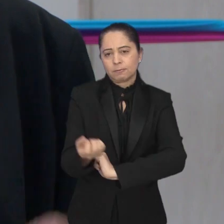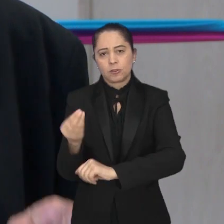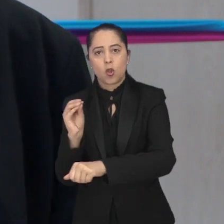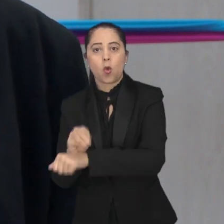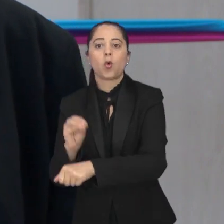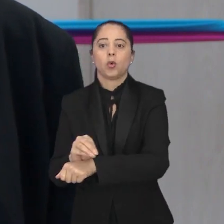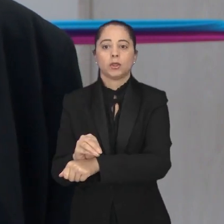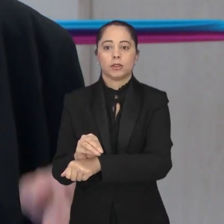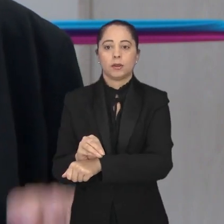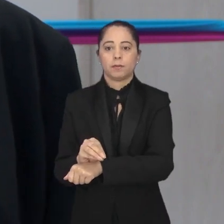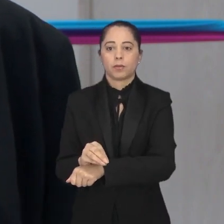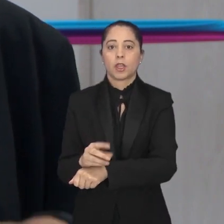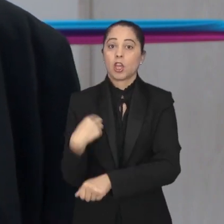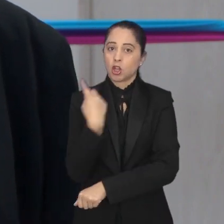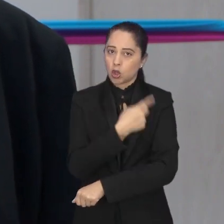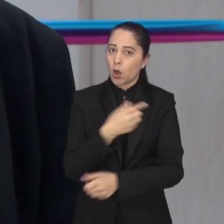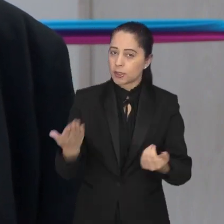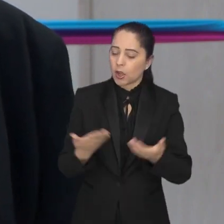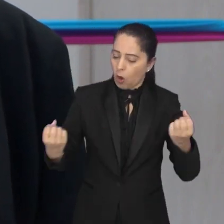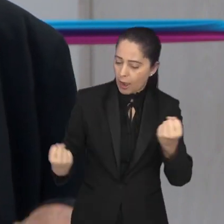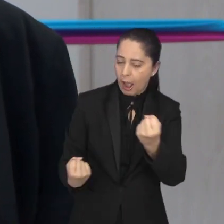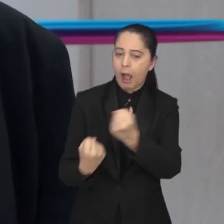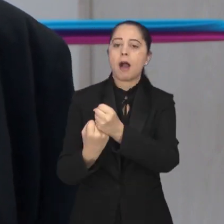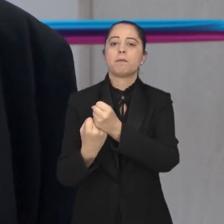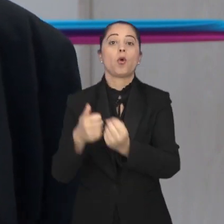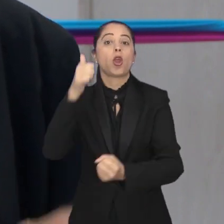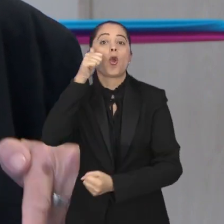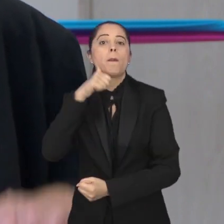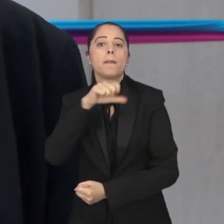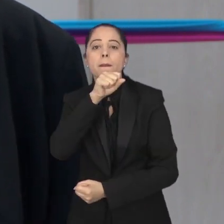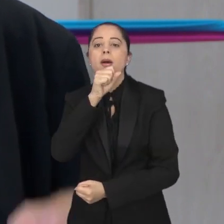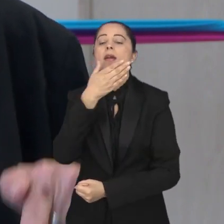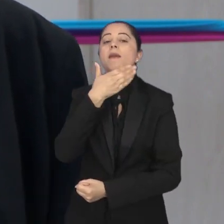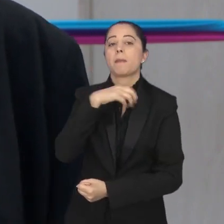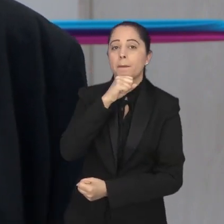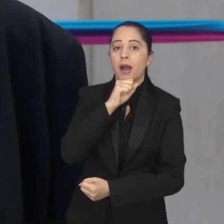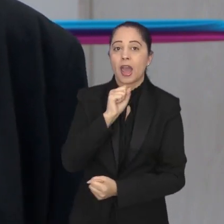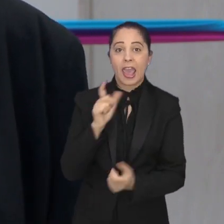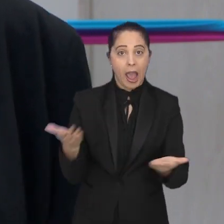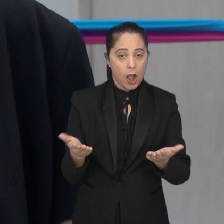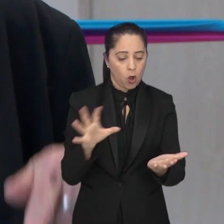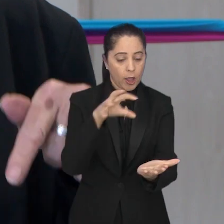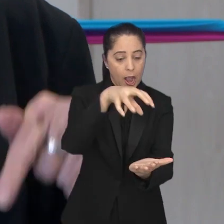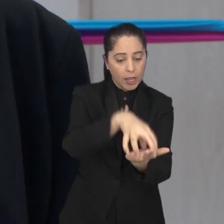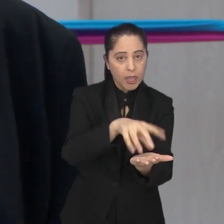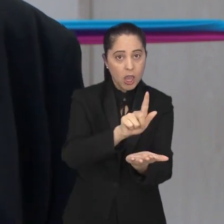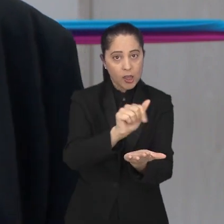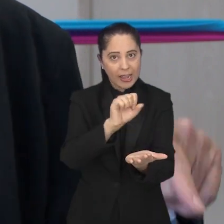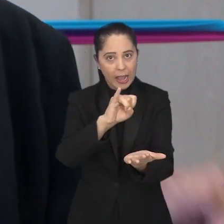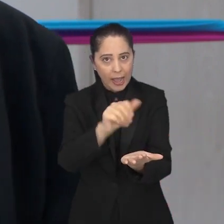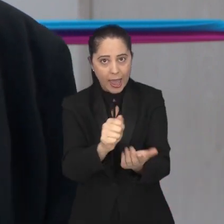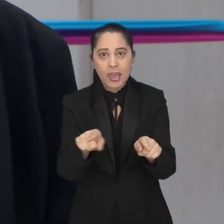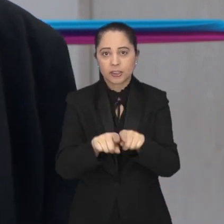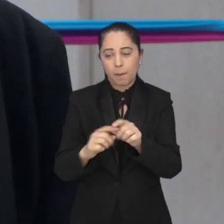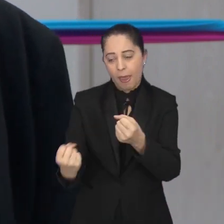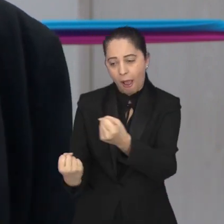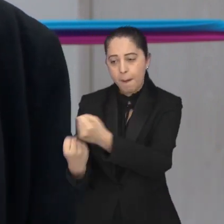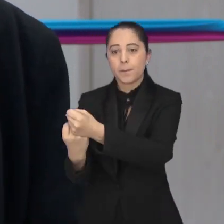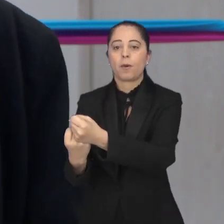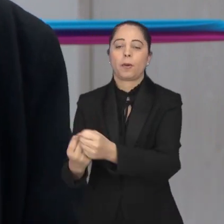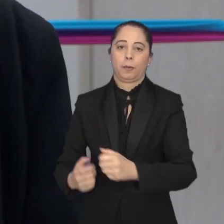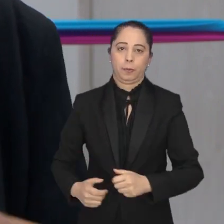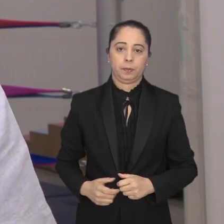E aqui dentro também vai dar apoio a essas mães, que é muito importante, porque essas mães precisam tanto de cuidado quanto dessas